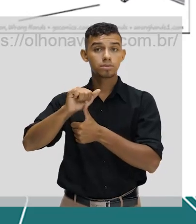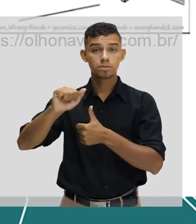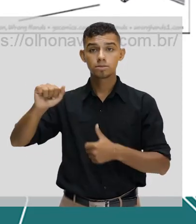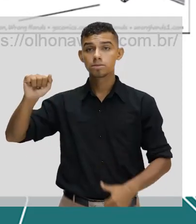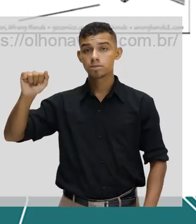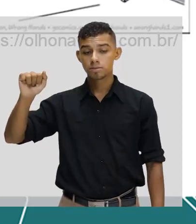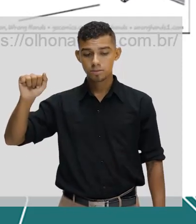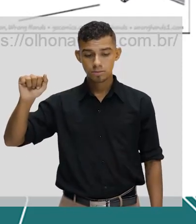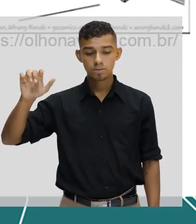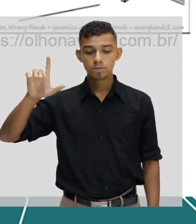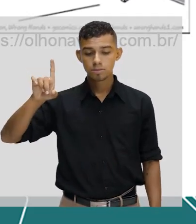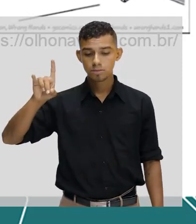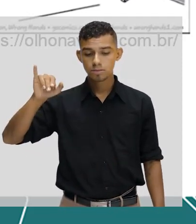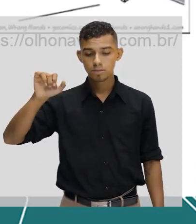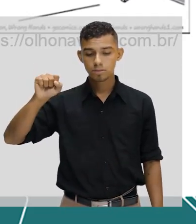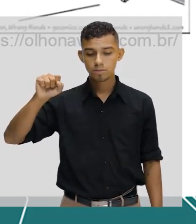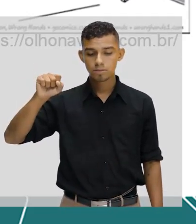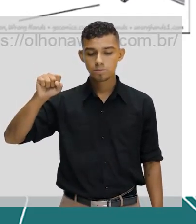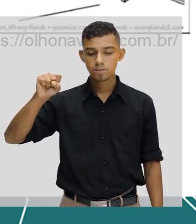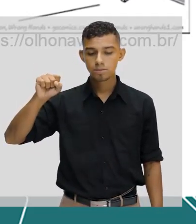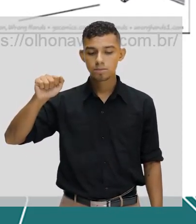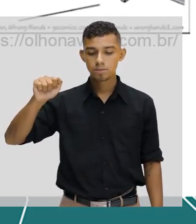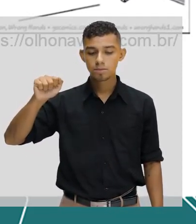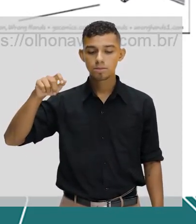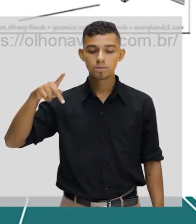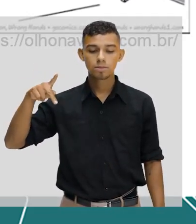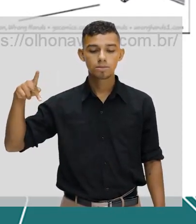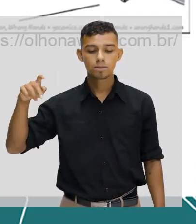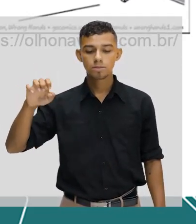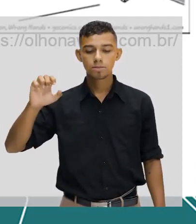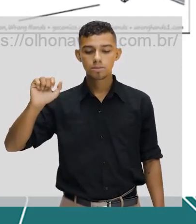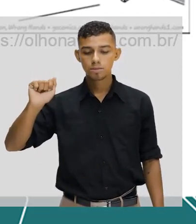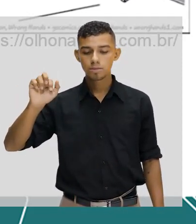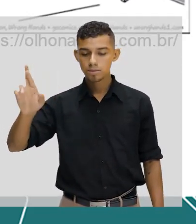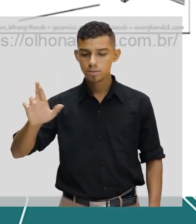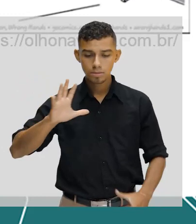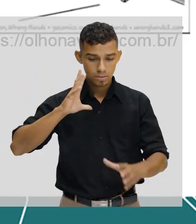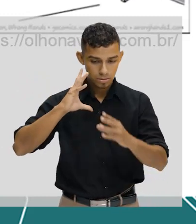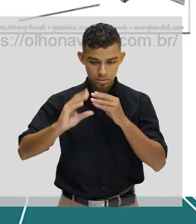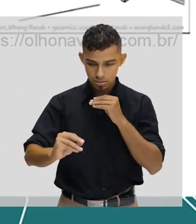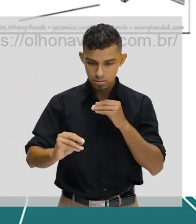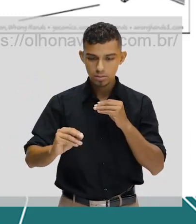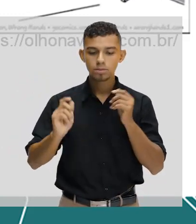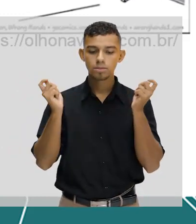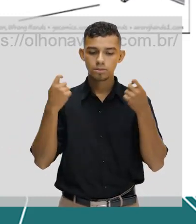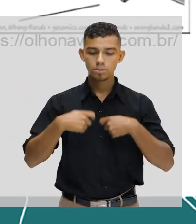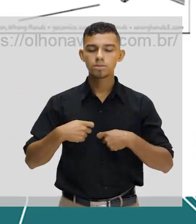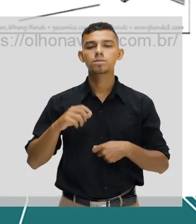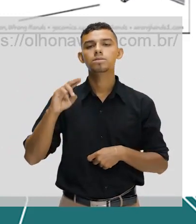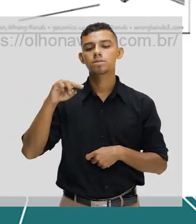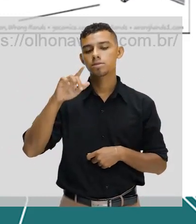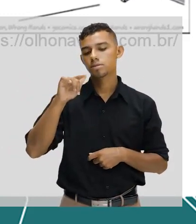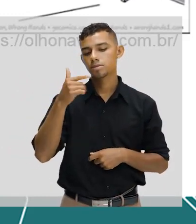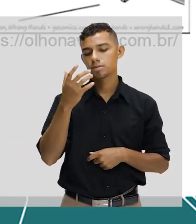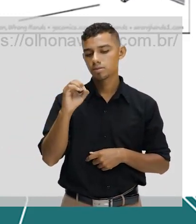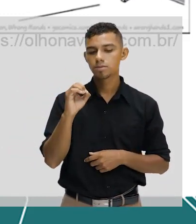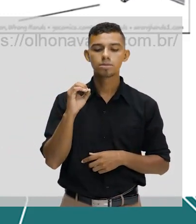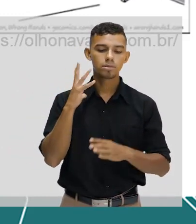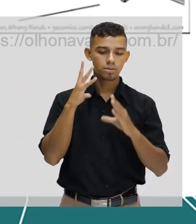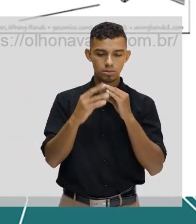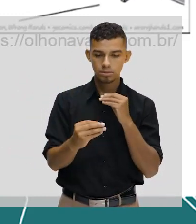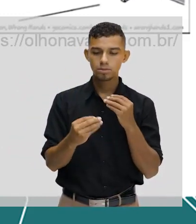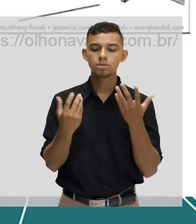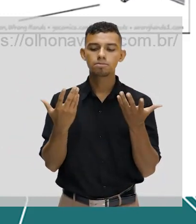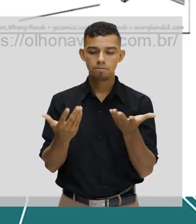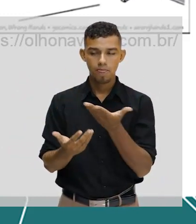disappear, desaparecer. Desaparecer dá uma ideia de negação, negação de aparecer,